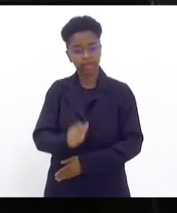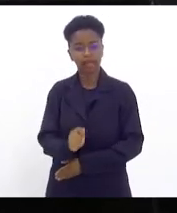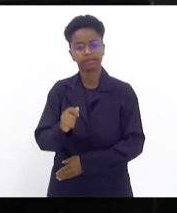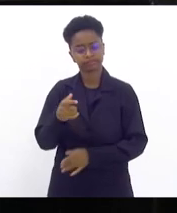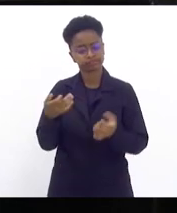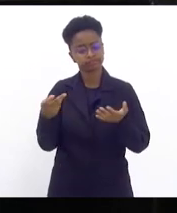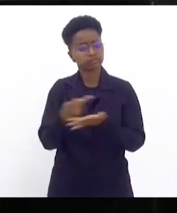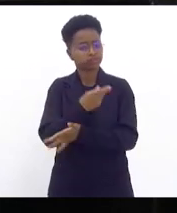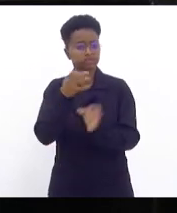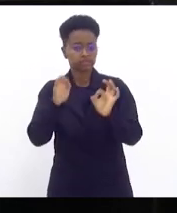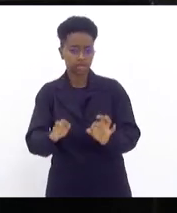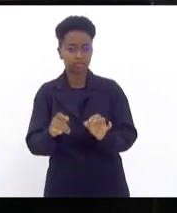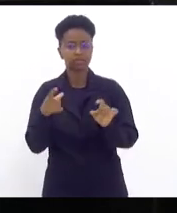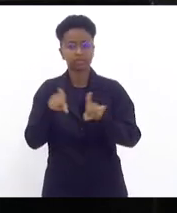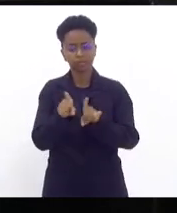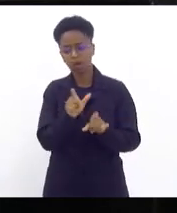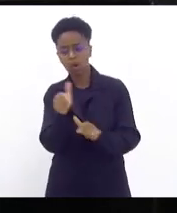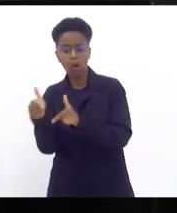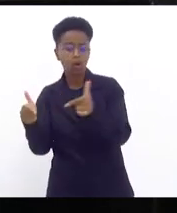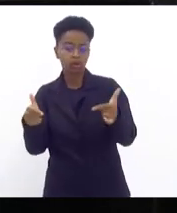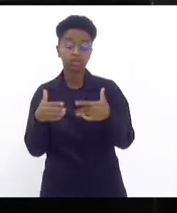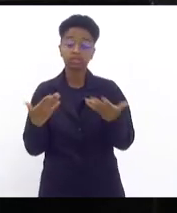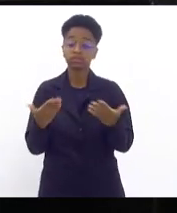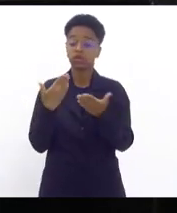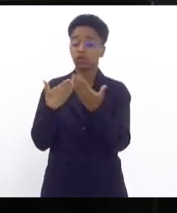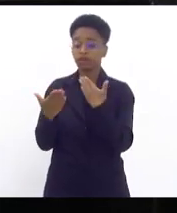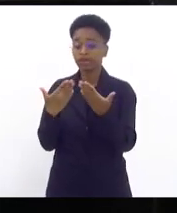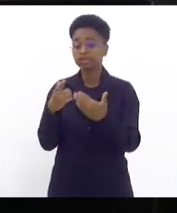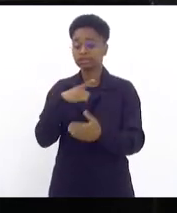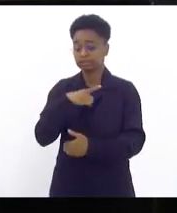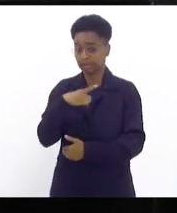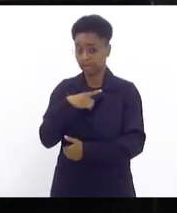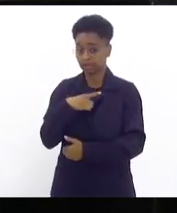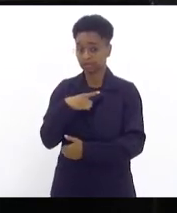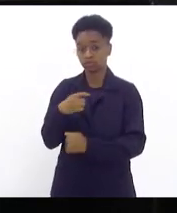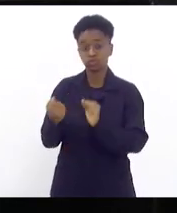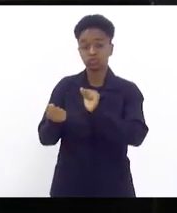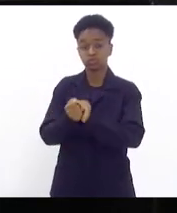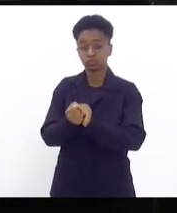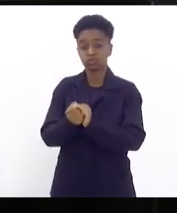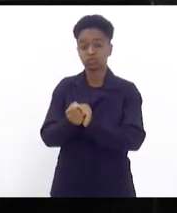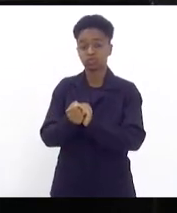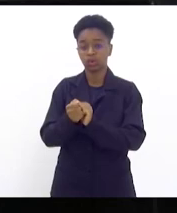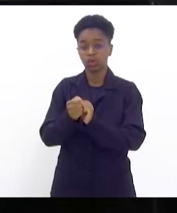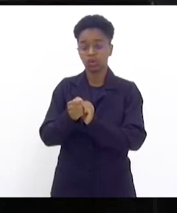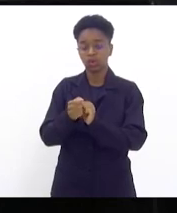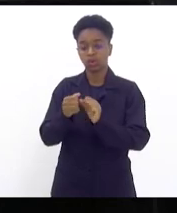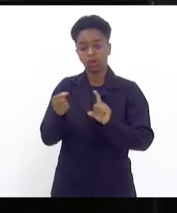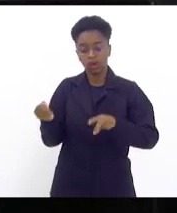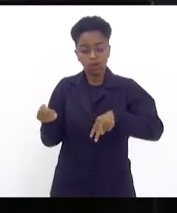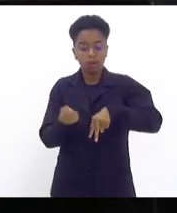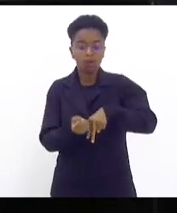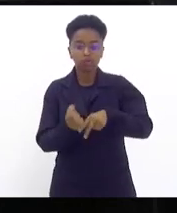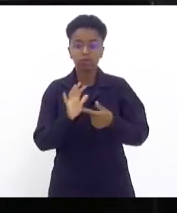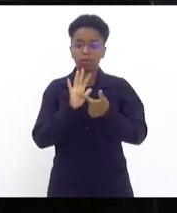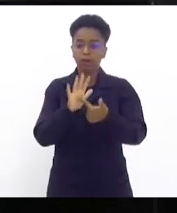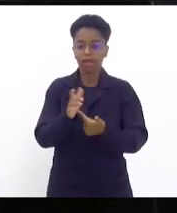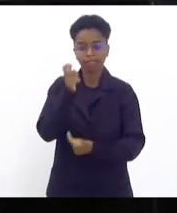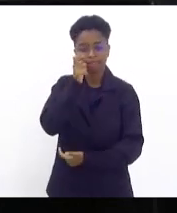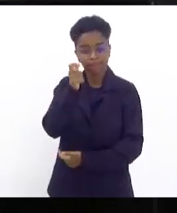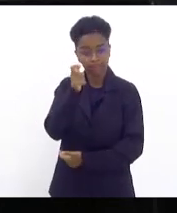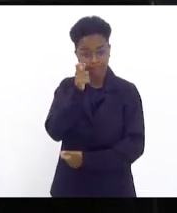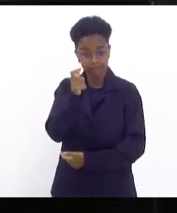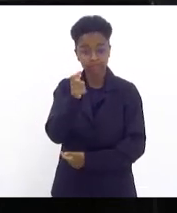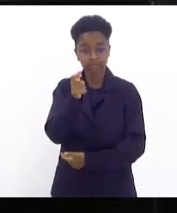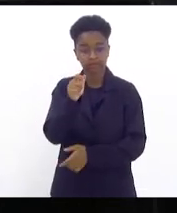nessas conversas que a gente vem tendo e na conversa que tivemos com o consul onde ele mencionou o interesse em